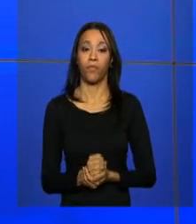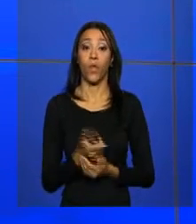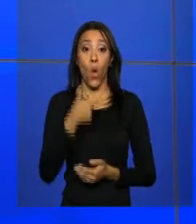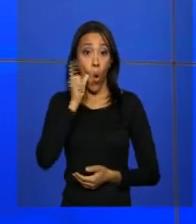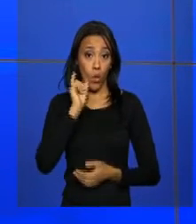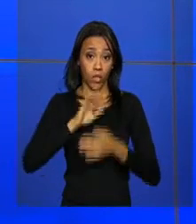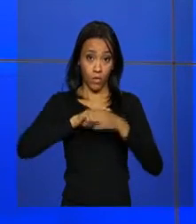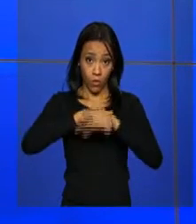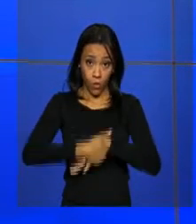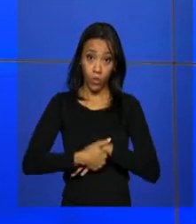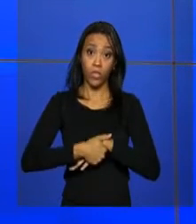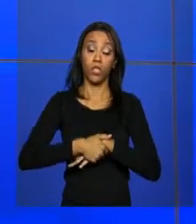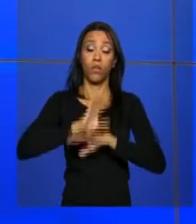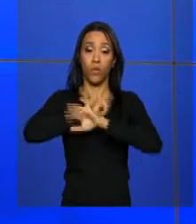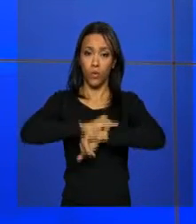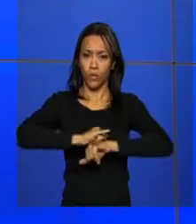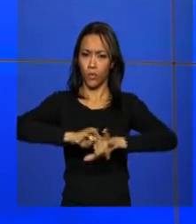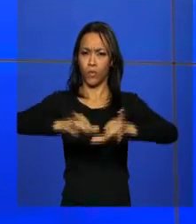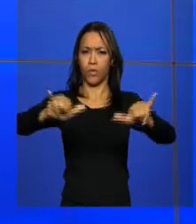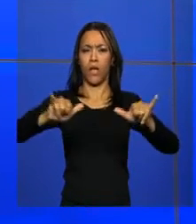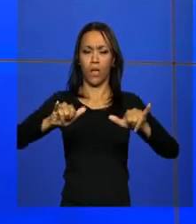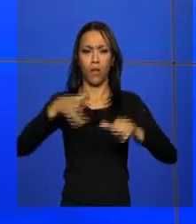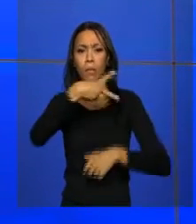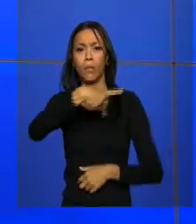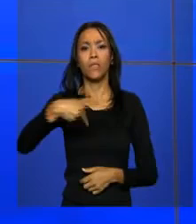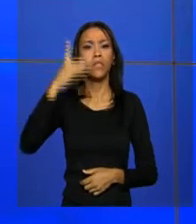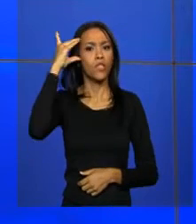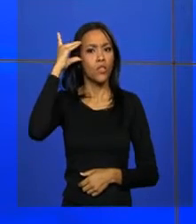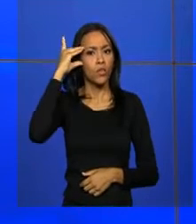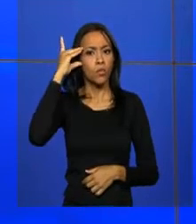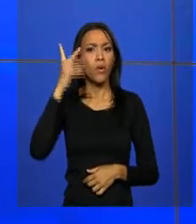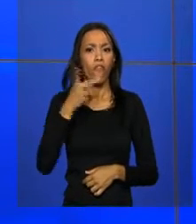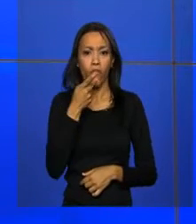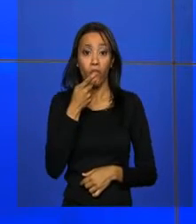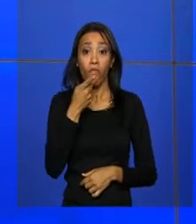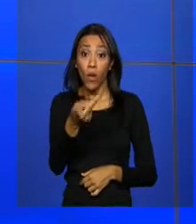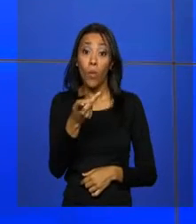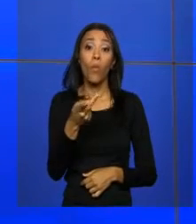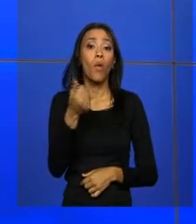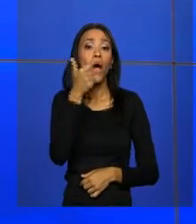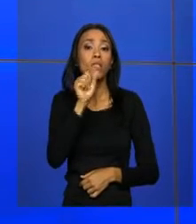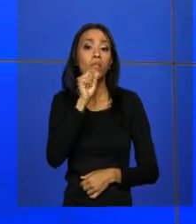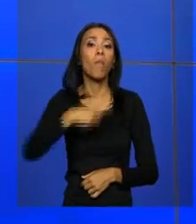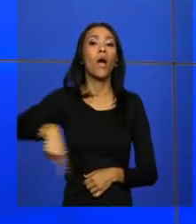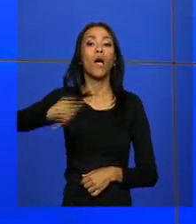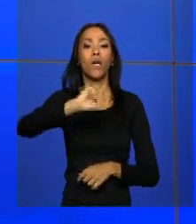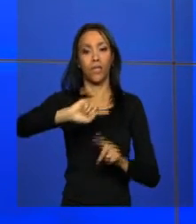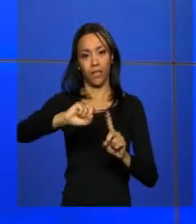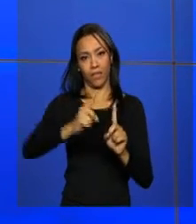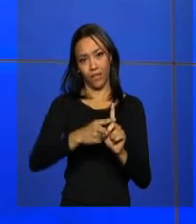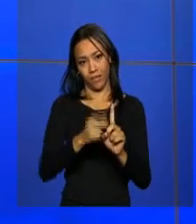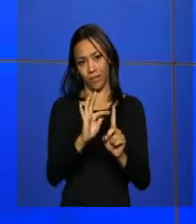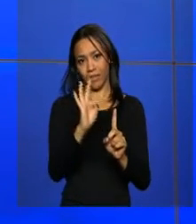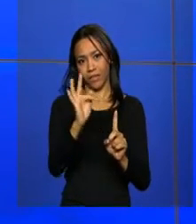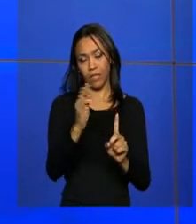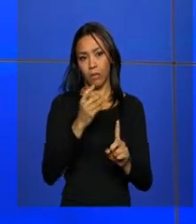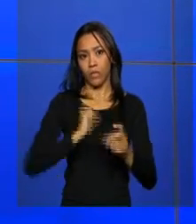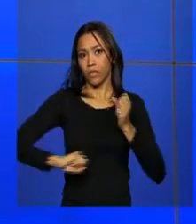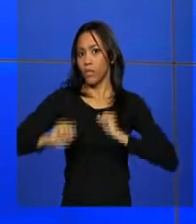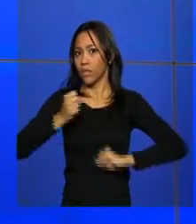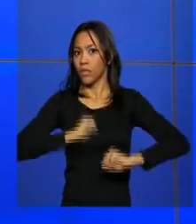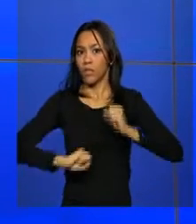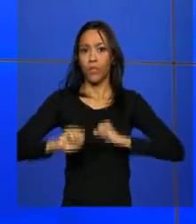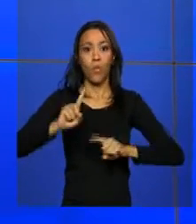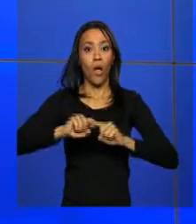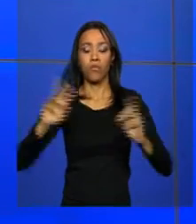pronunciamento em Rede Nacional de Rádio e Televisão, a presidenta Dilma Rousseff confortou as mães e futuras mães que estão apreensivas por